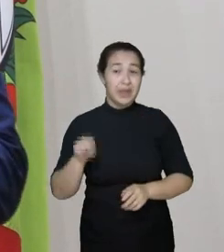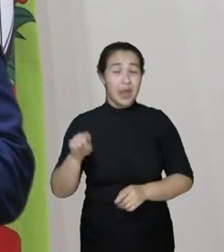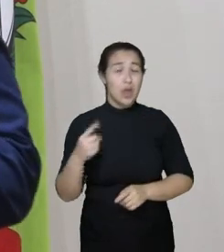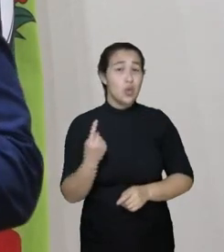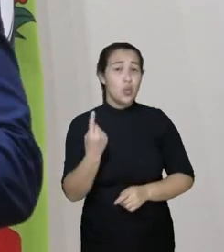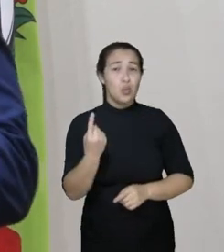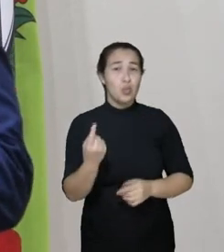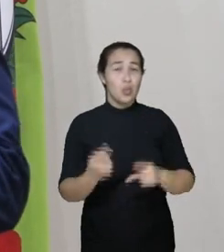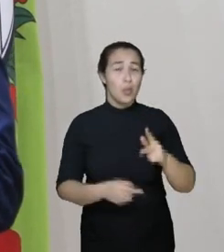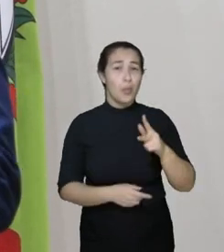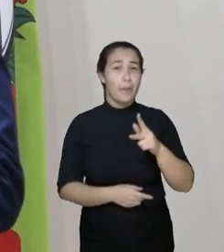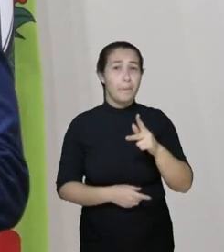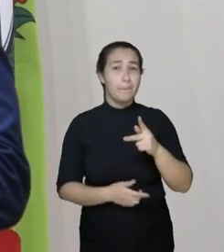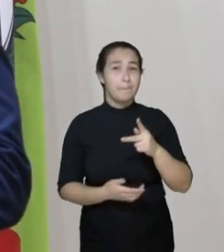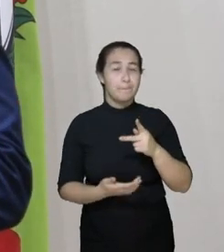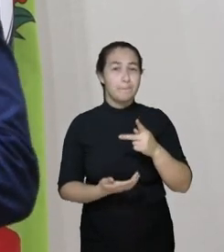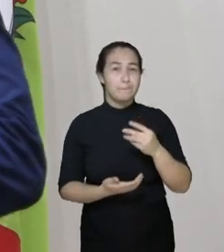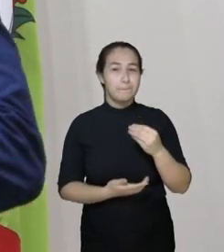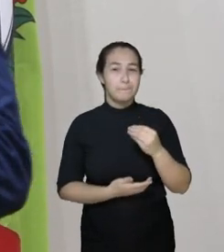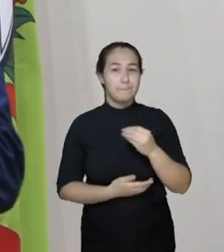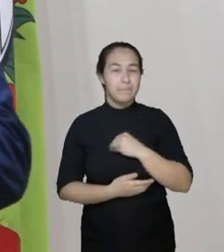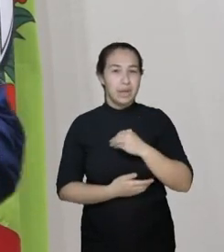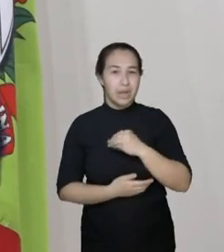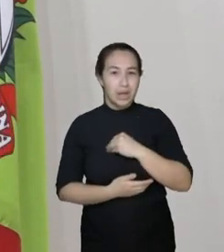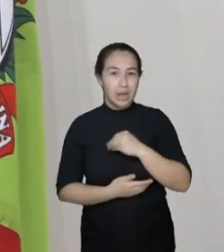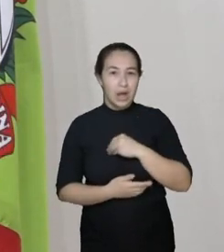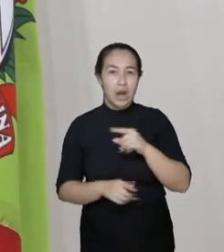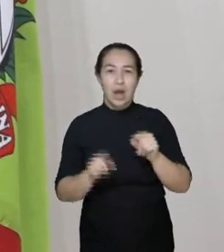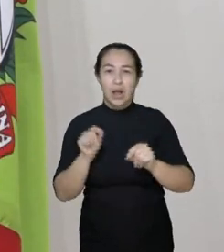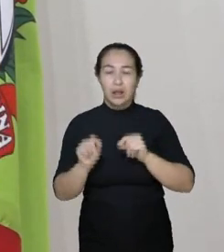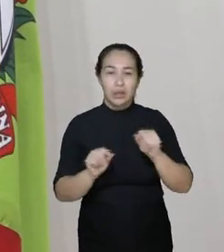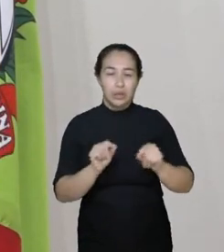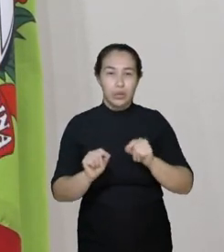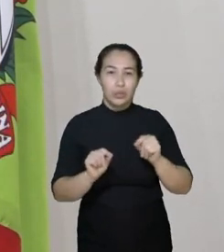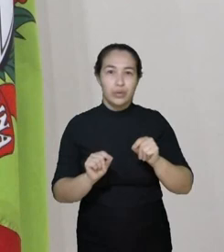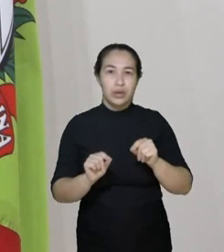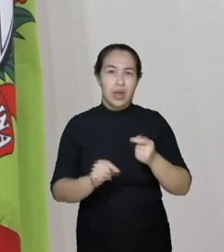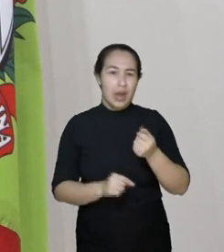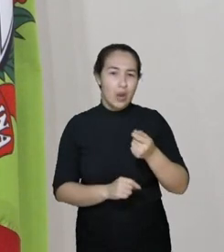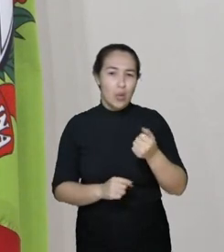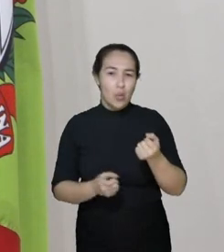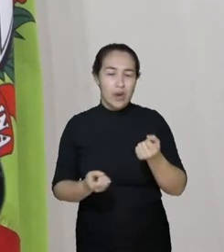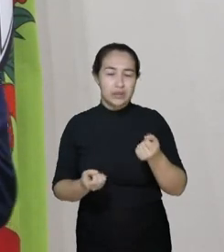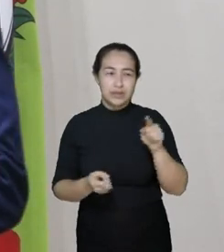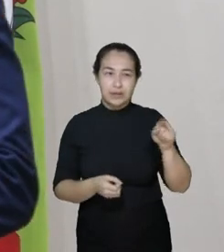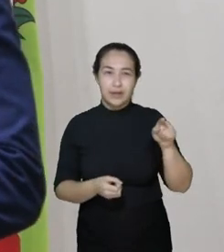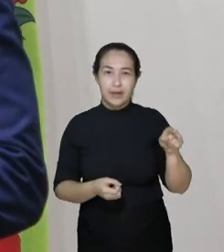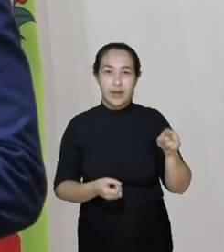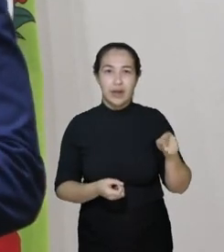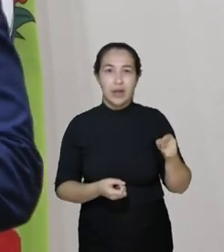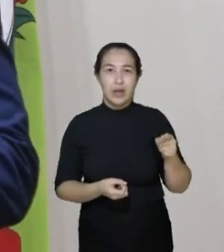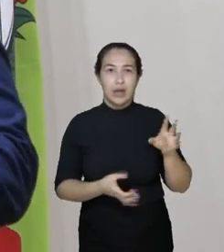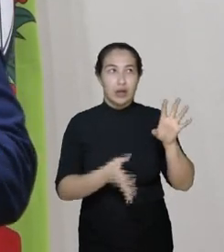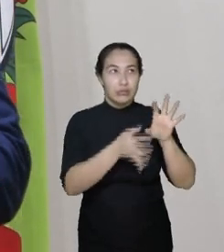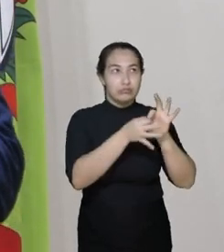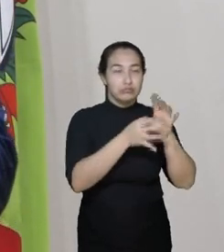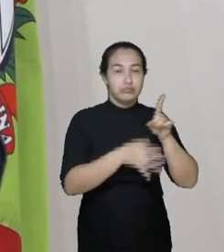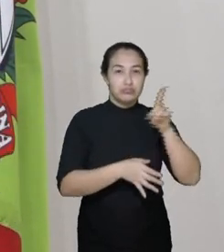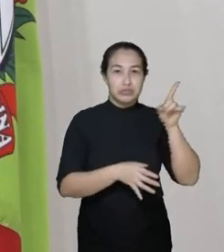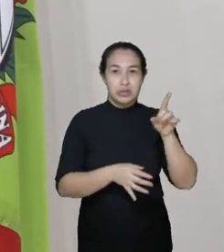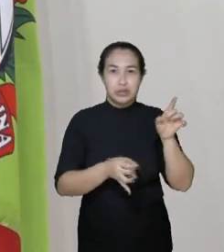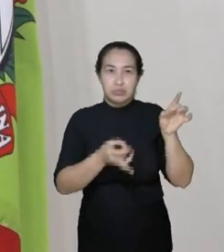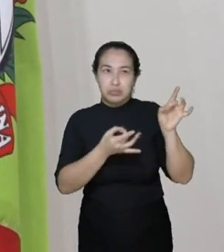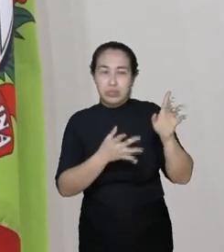eles que importa, deixando até quase que a espiritualidade de lado, é o pecado